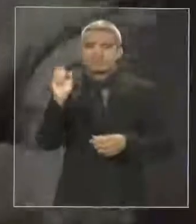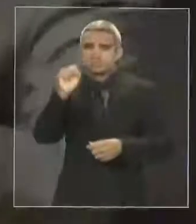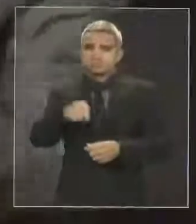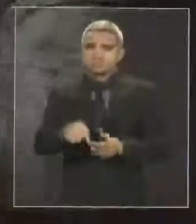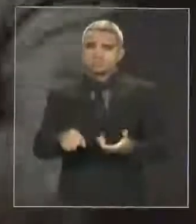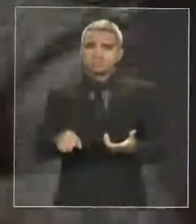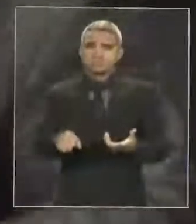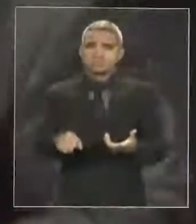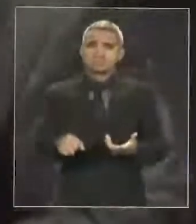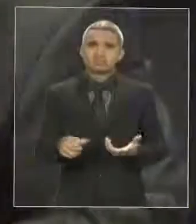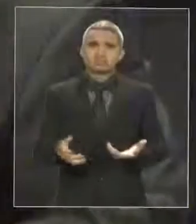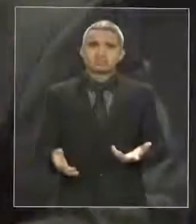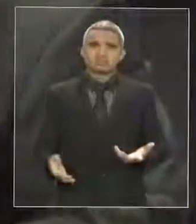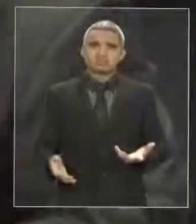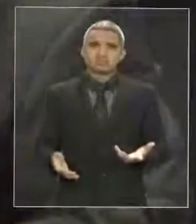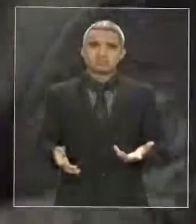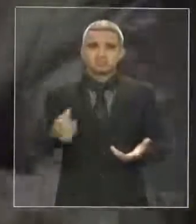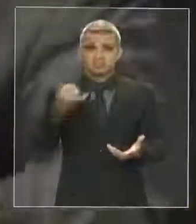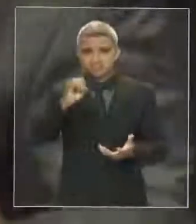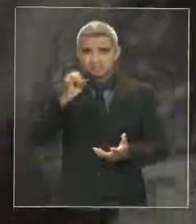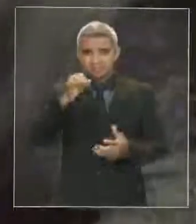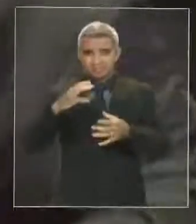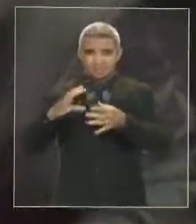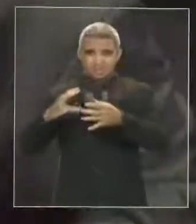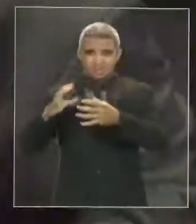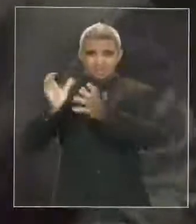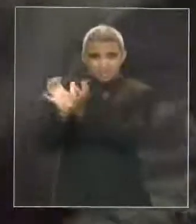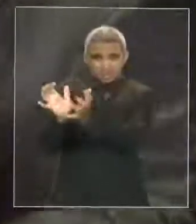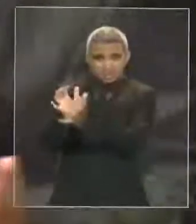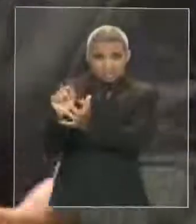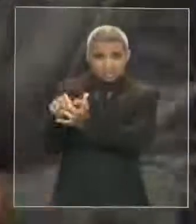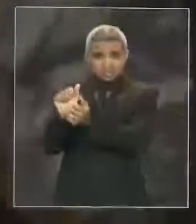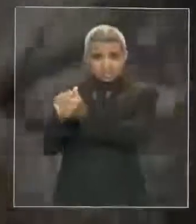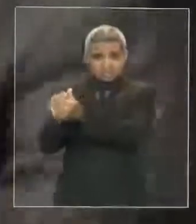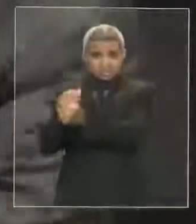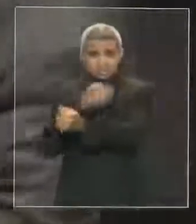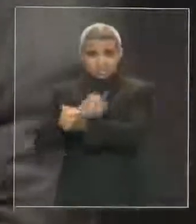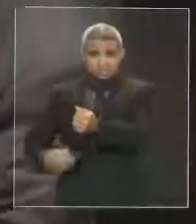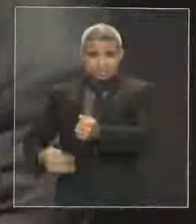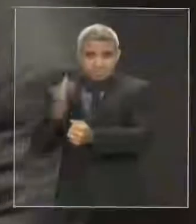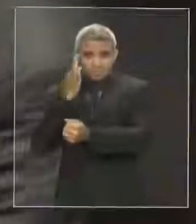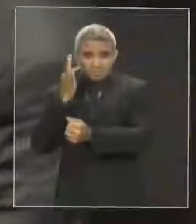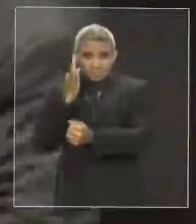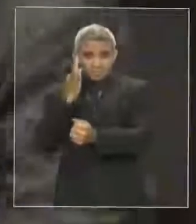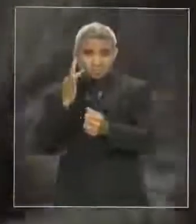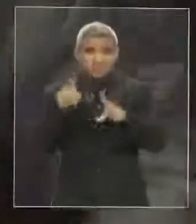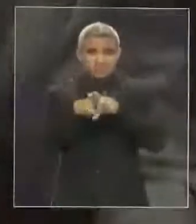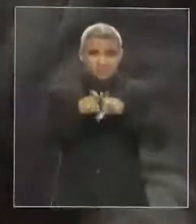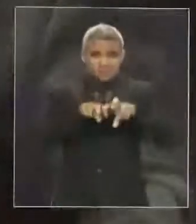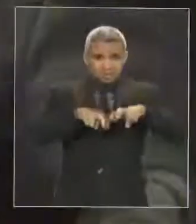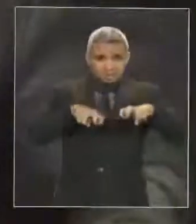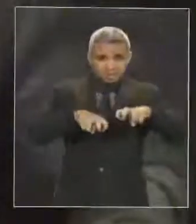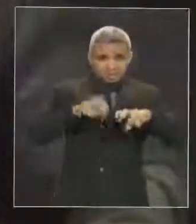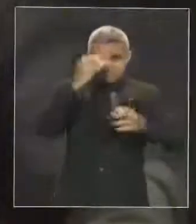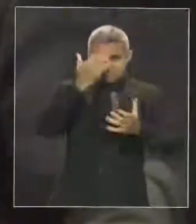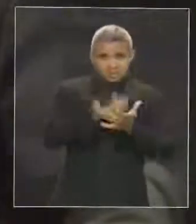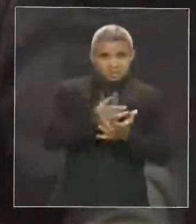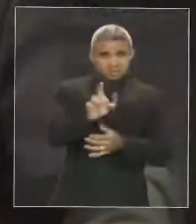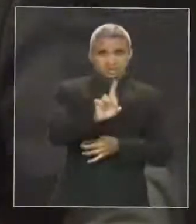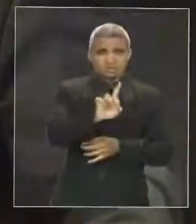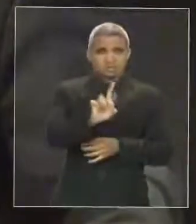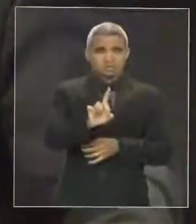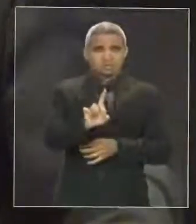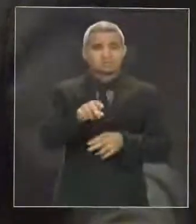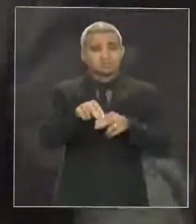de que os aliados não acreditam, a mesa não acredita. E talvez nem o próprio governo, quando não dá informação, acredita no que plantou na mídia.